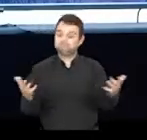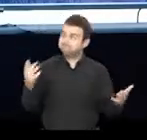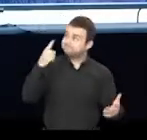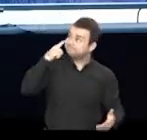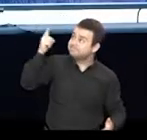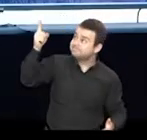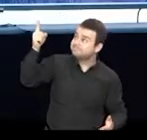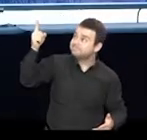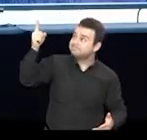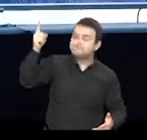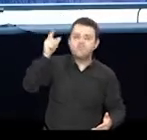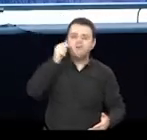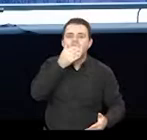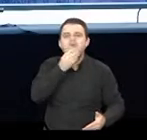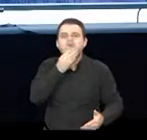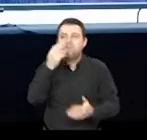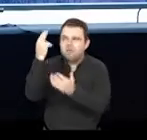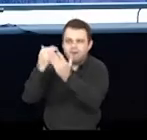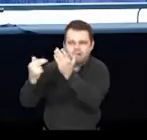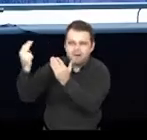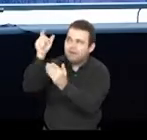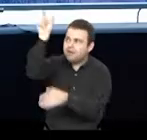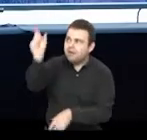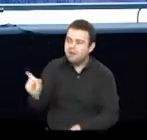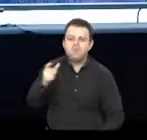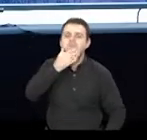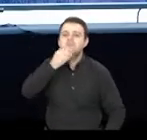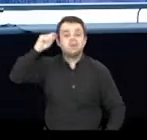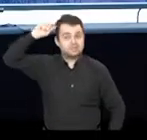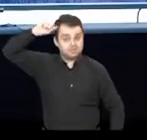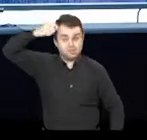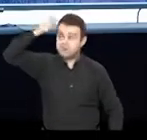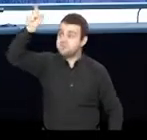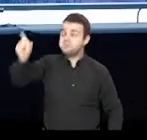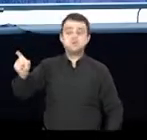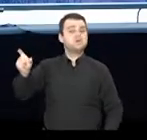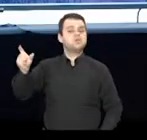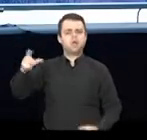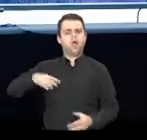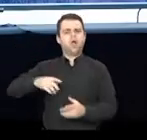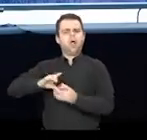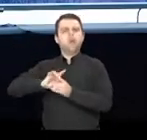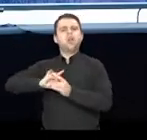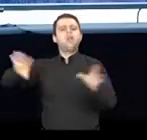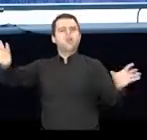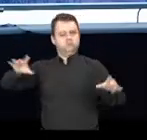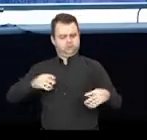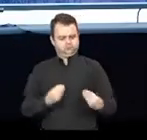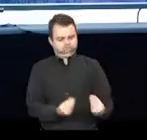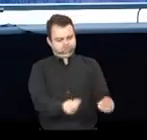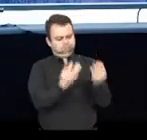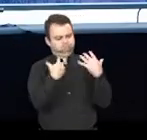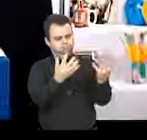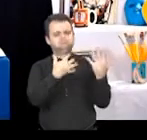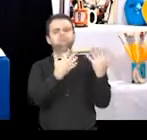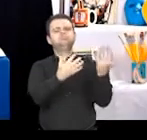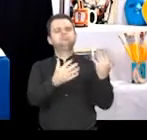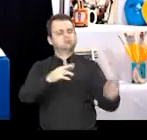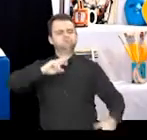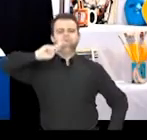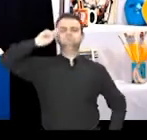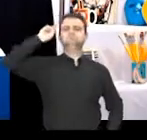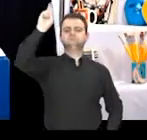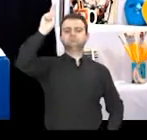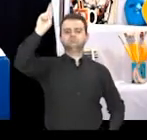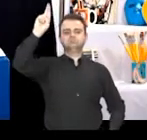campo de golfe, ele está nos dizendo que este negro agora pode ser o dono da lavoura de café. Que ele não